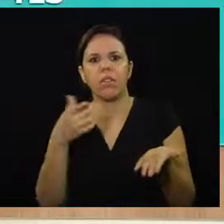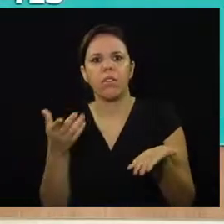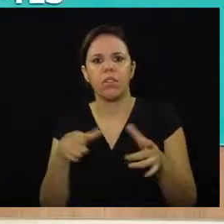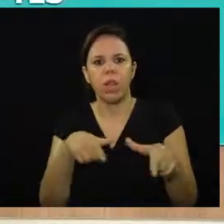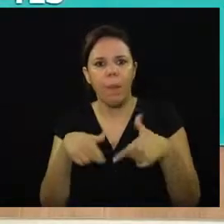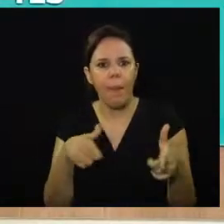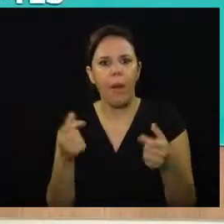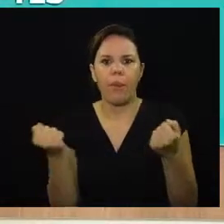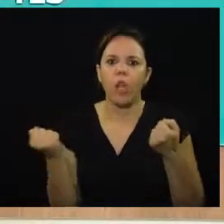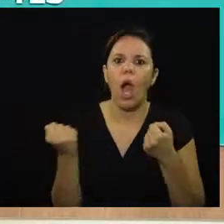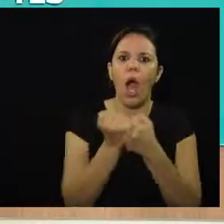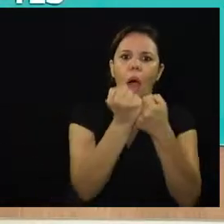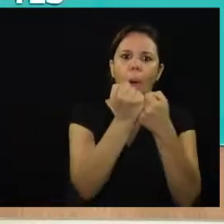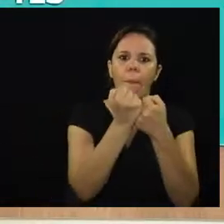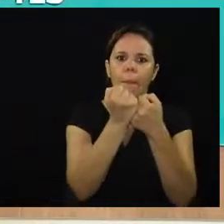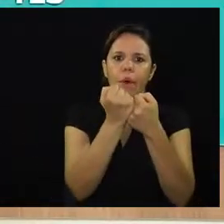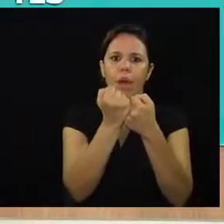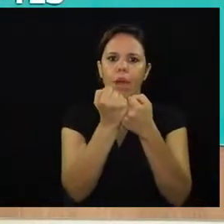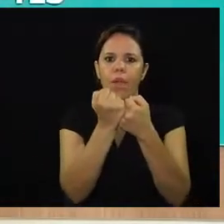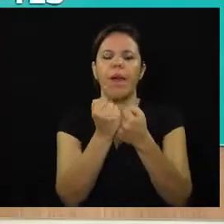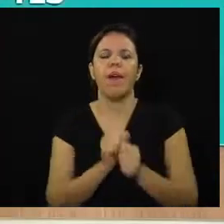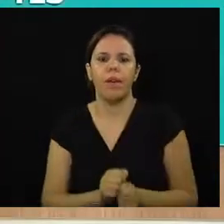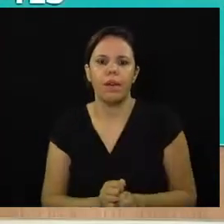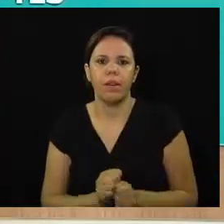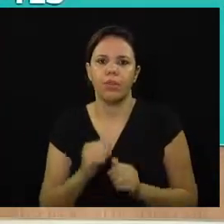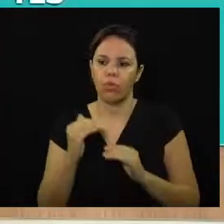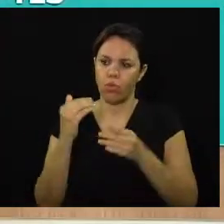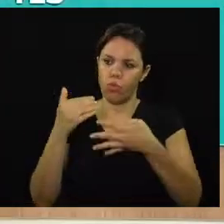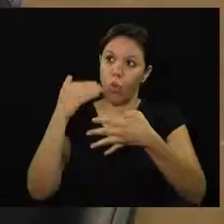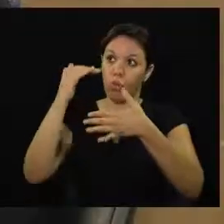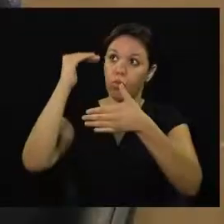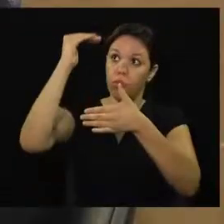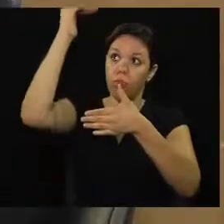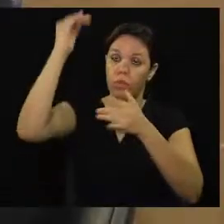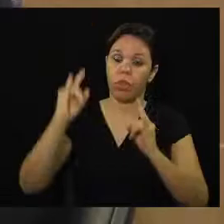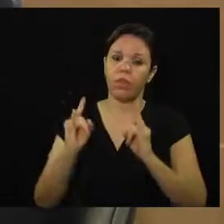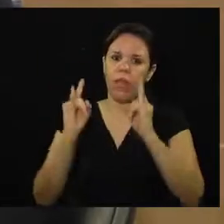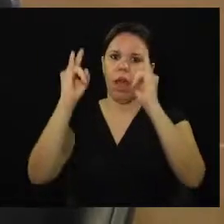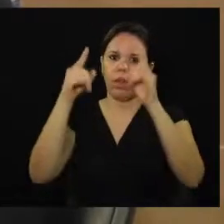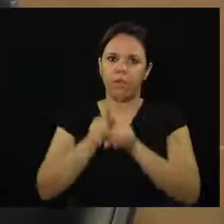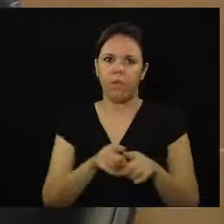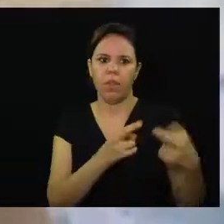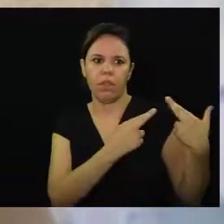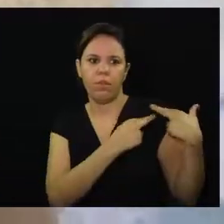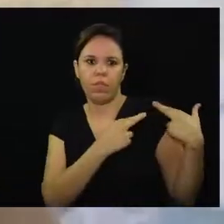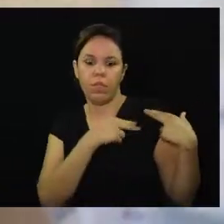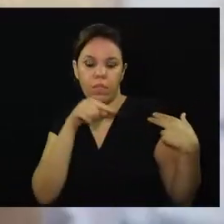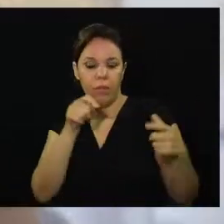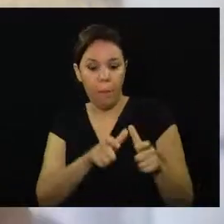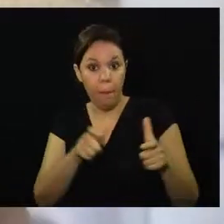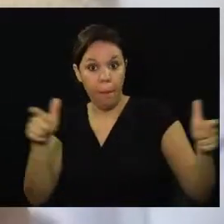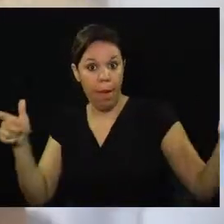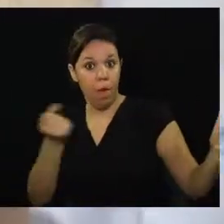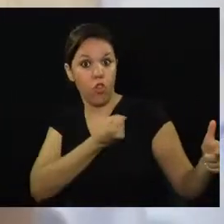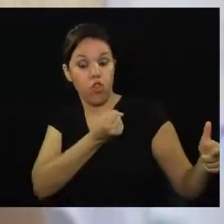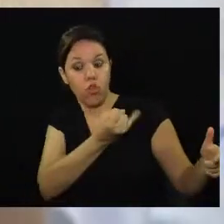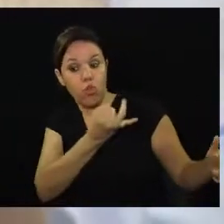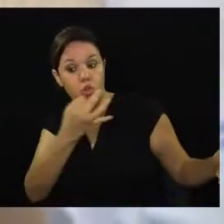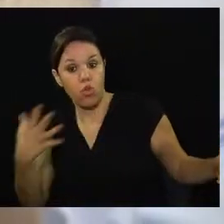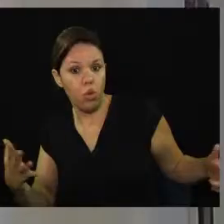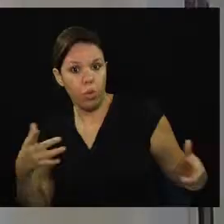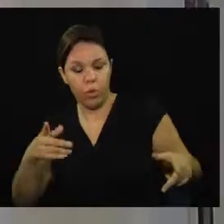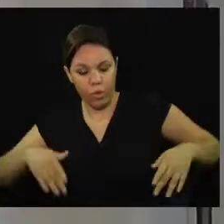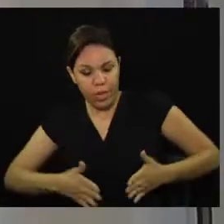pode nos apoiar no subsídio dos demais andares. Responsável pelo maior número de nascimentos do interior do